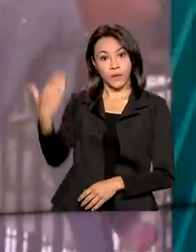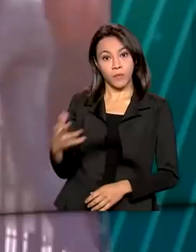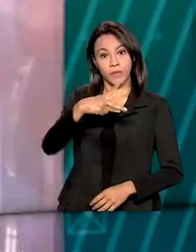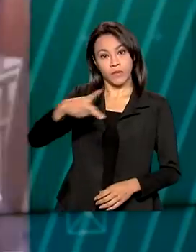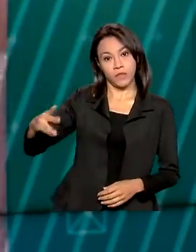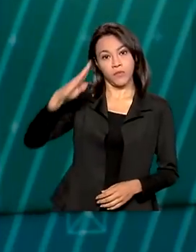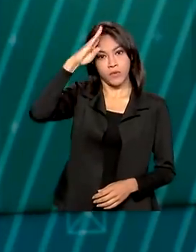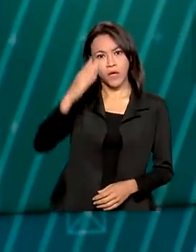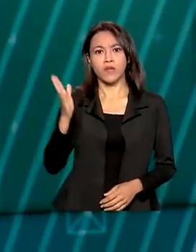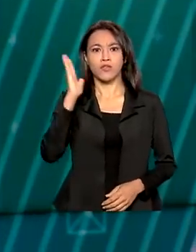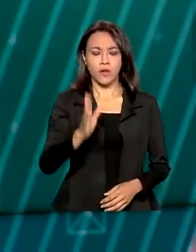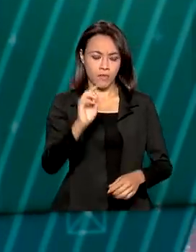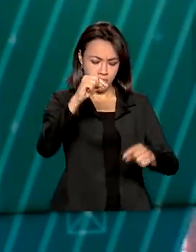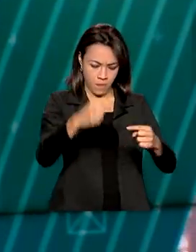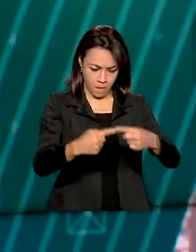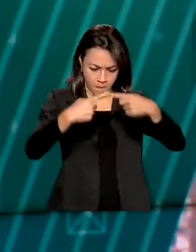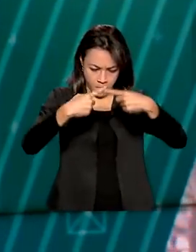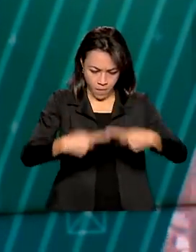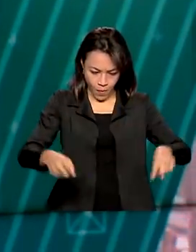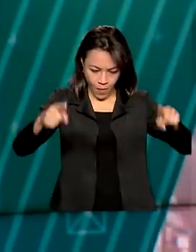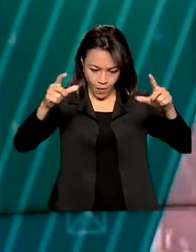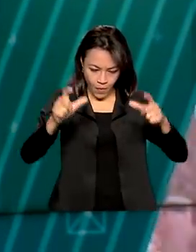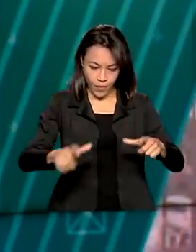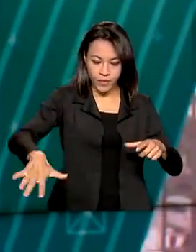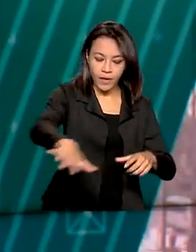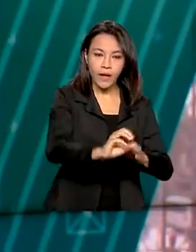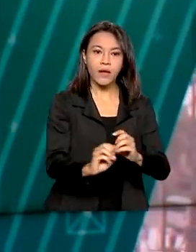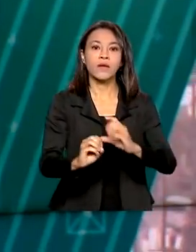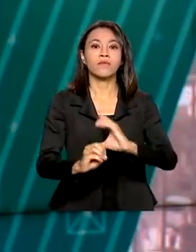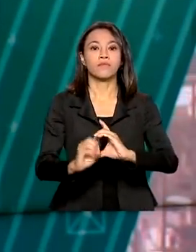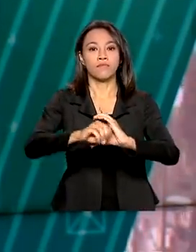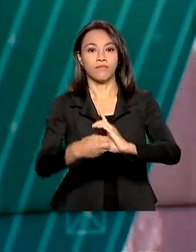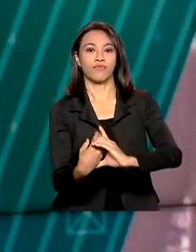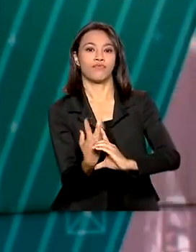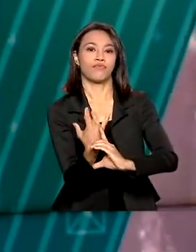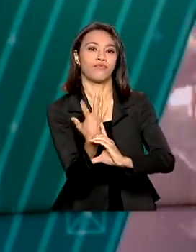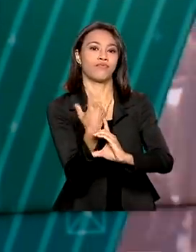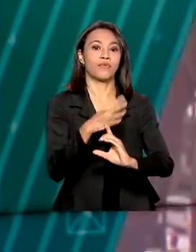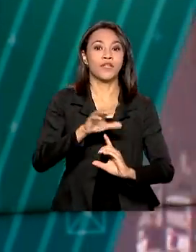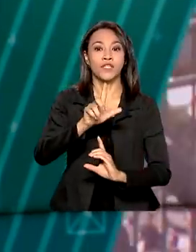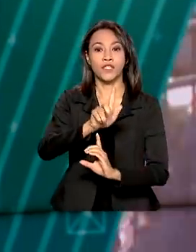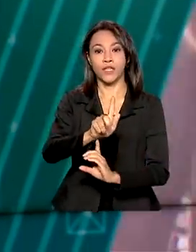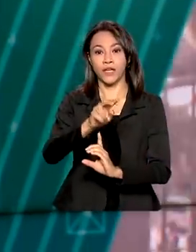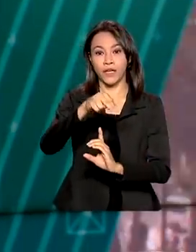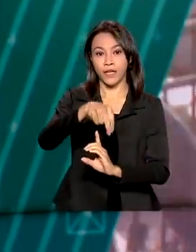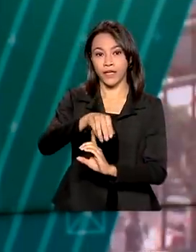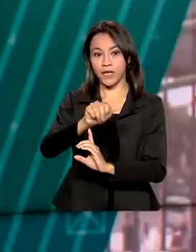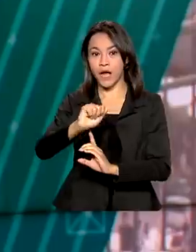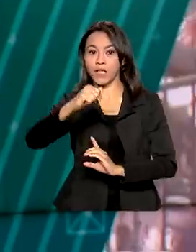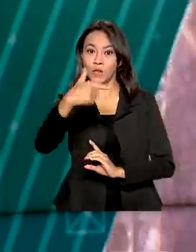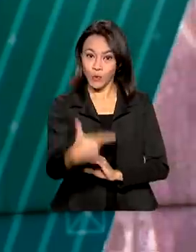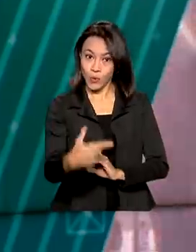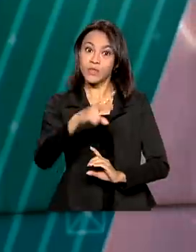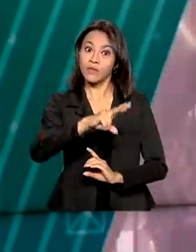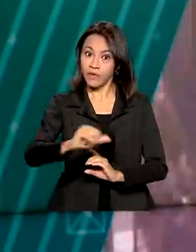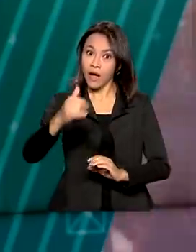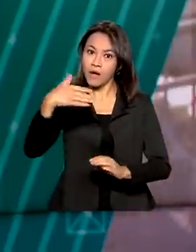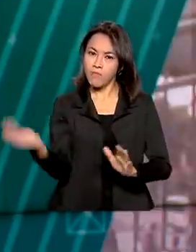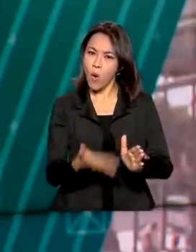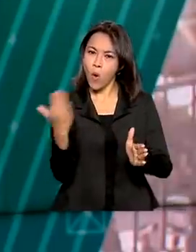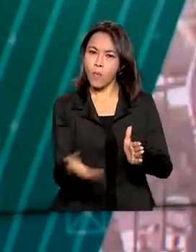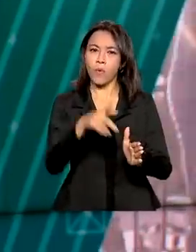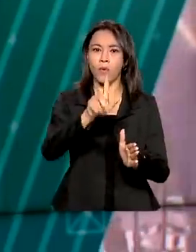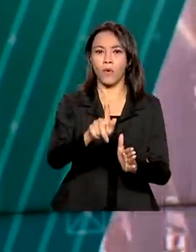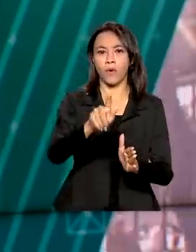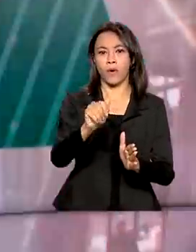lançou a pedra fundamental da usina termoelétrica GNA2, que vai produzir energia a partir de gás natural. Durante a